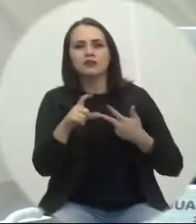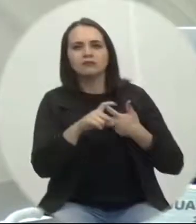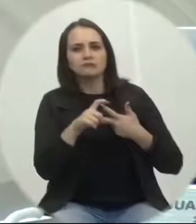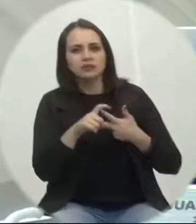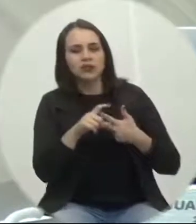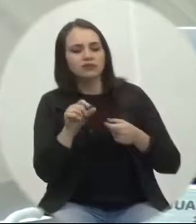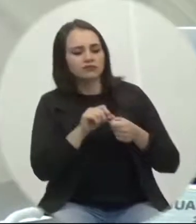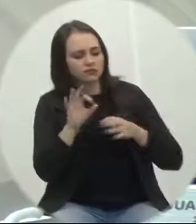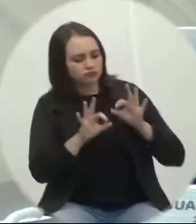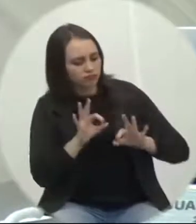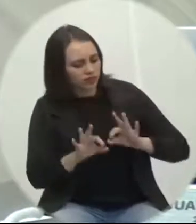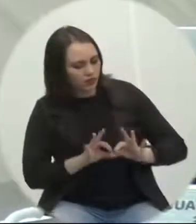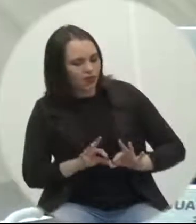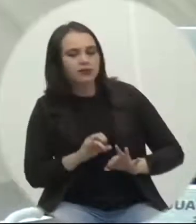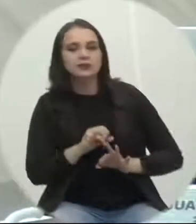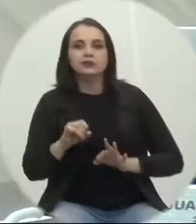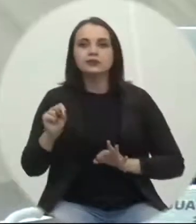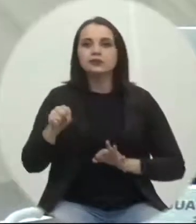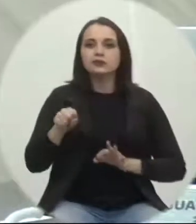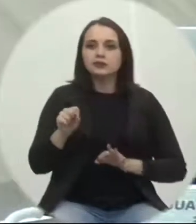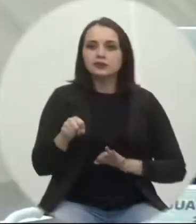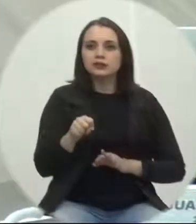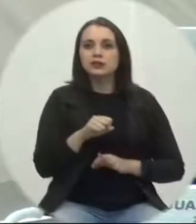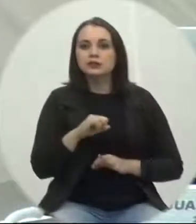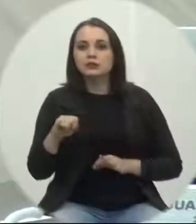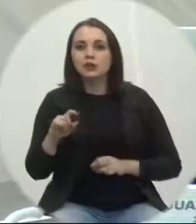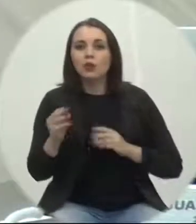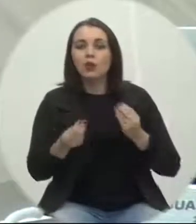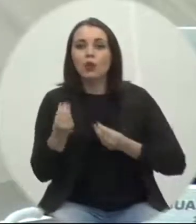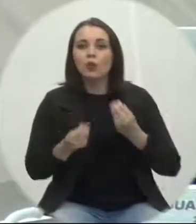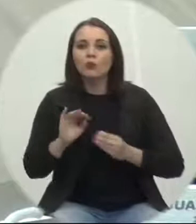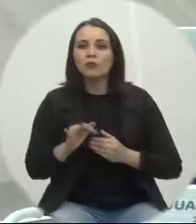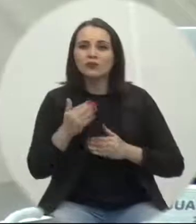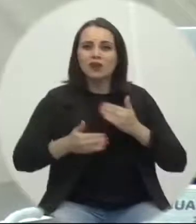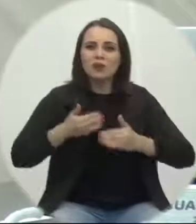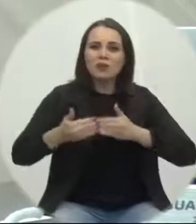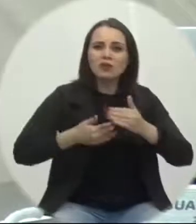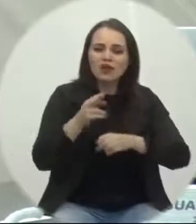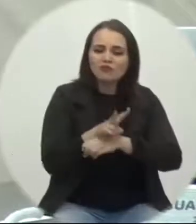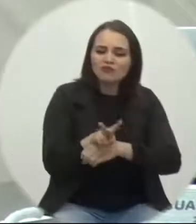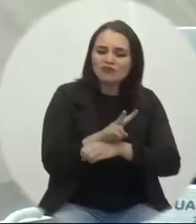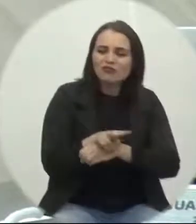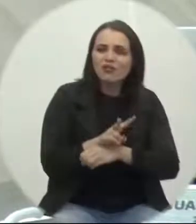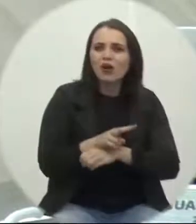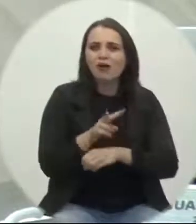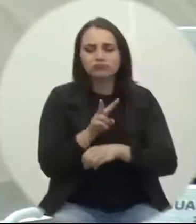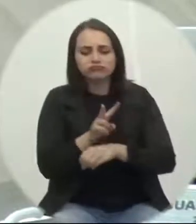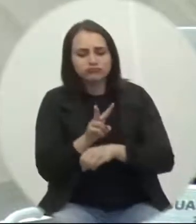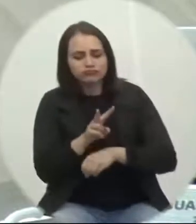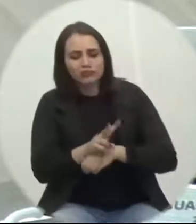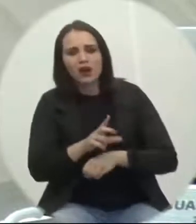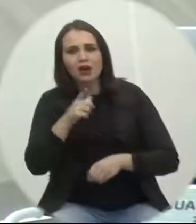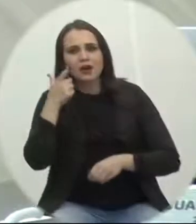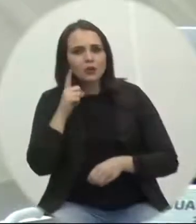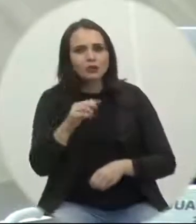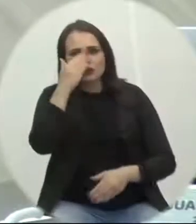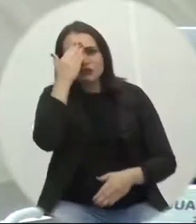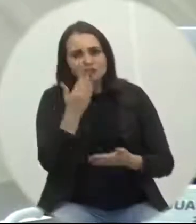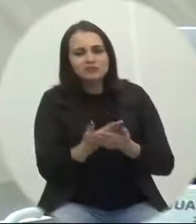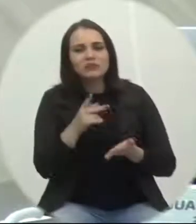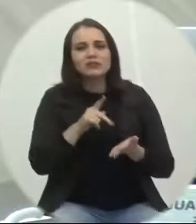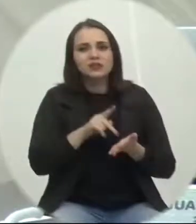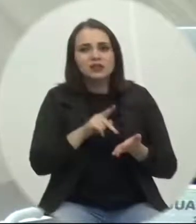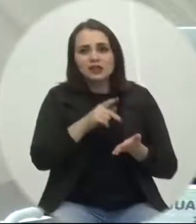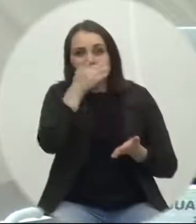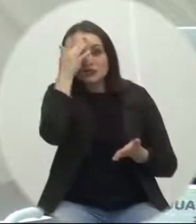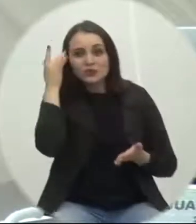e, caso sim, qual a processualidade para fiscalizar, monitorar e garantir que condenados